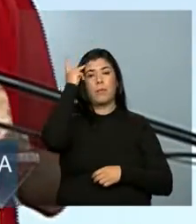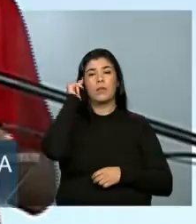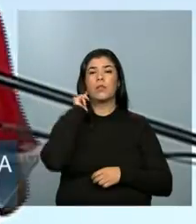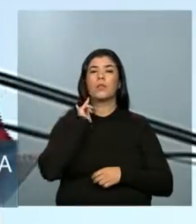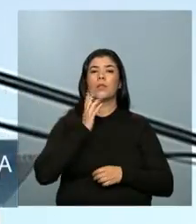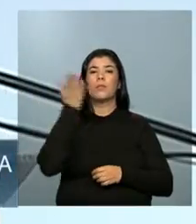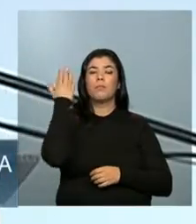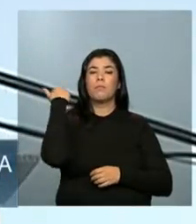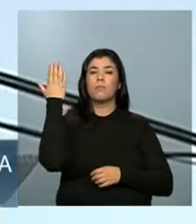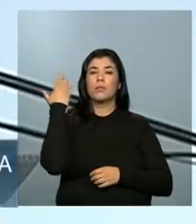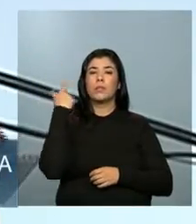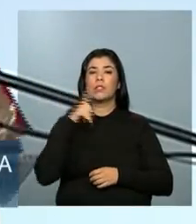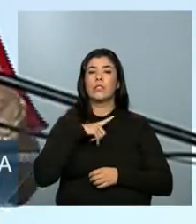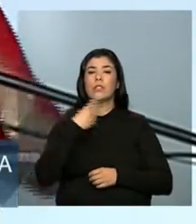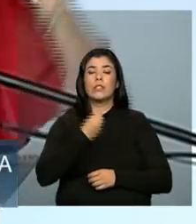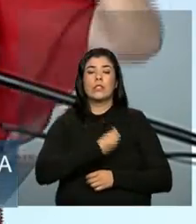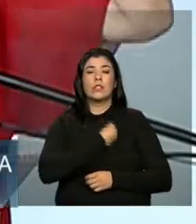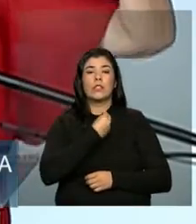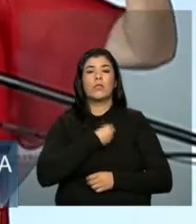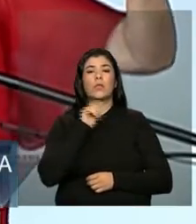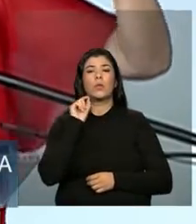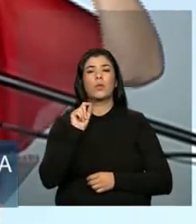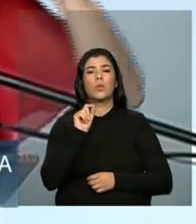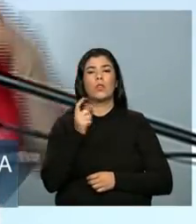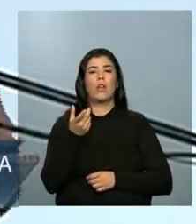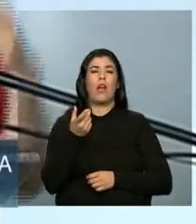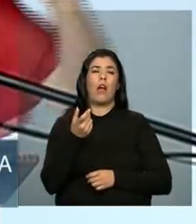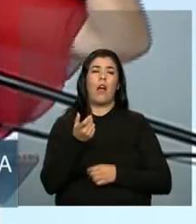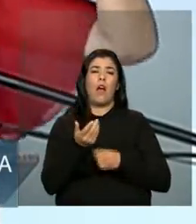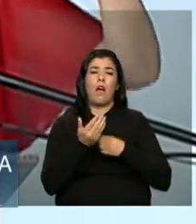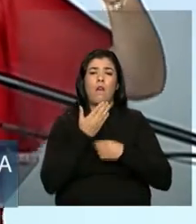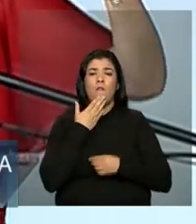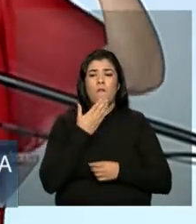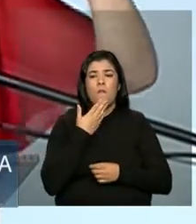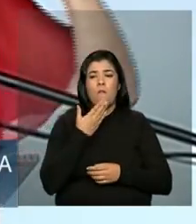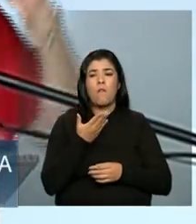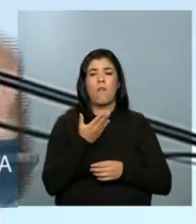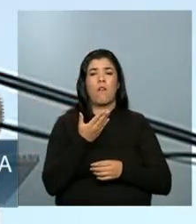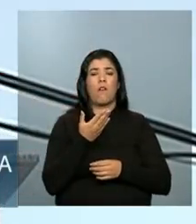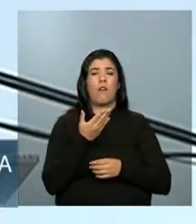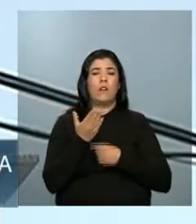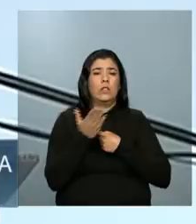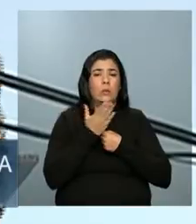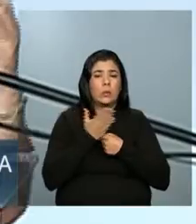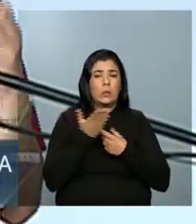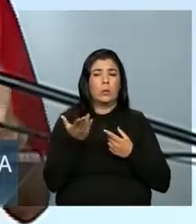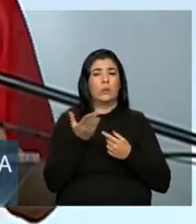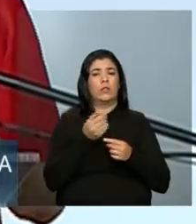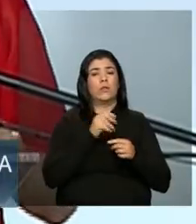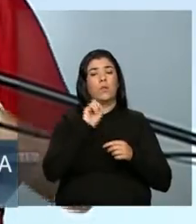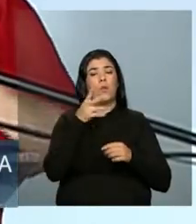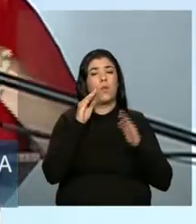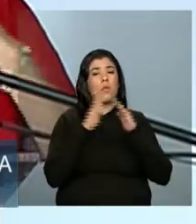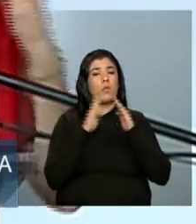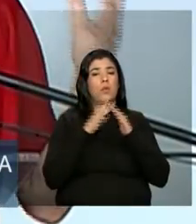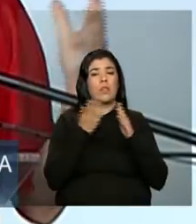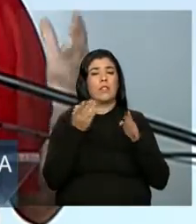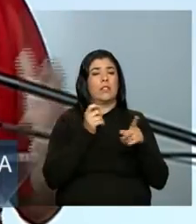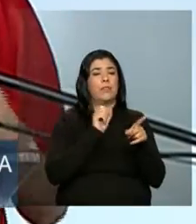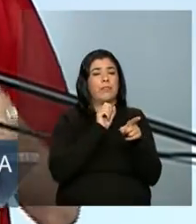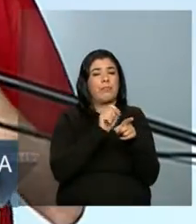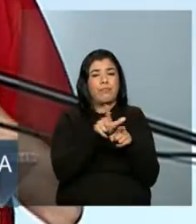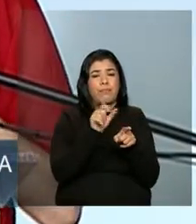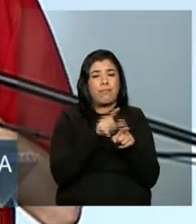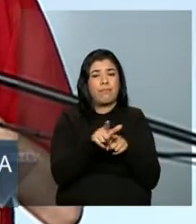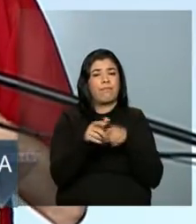viviam ou de favor, ou de aluguel, ou de que forma